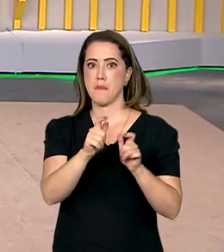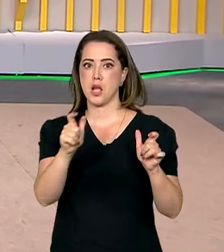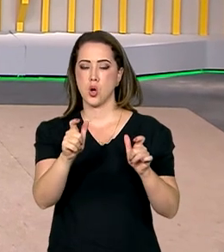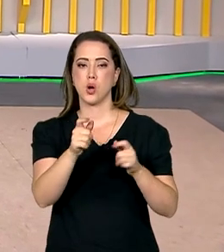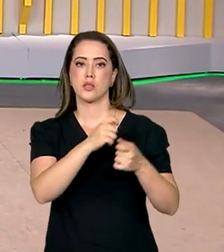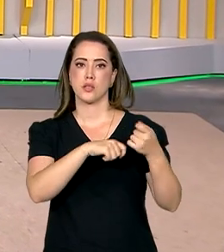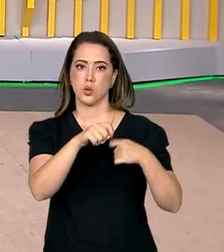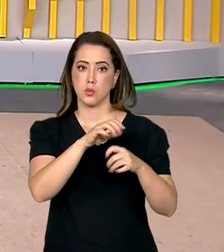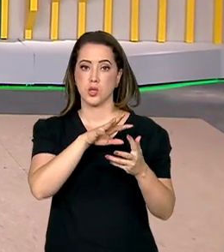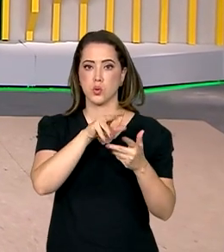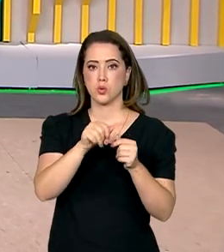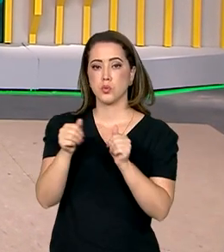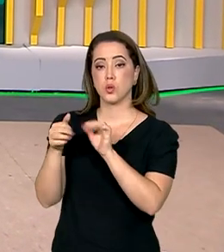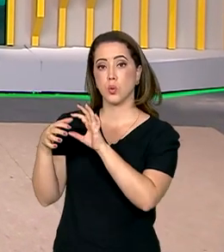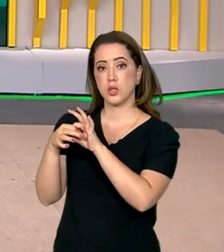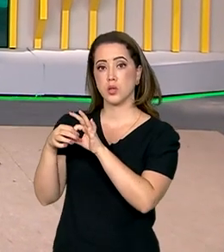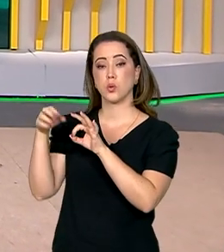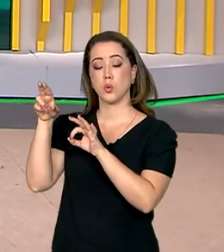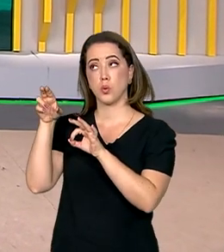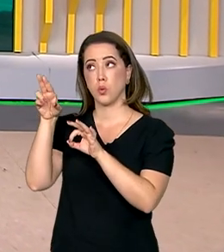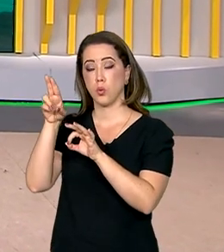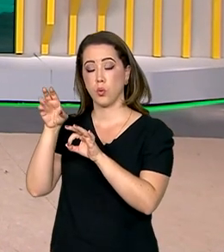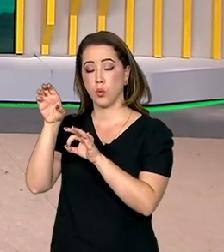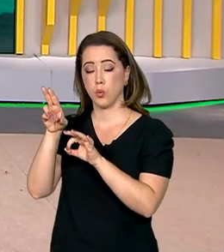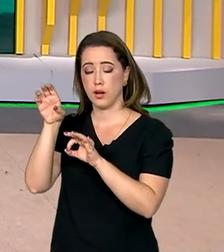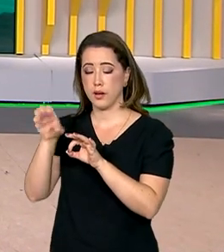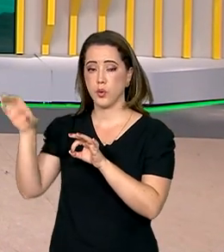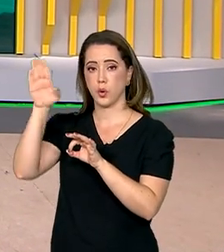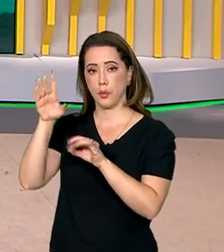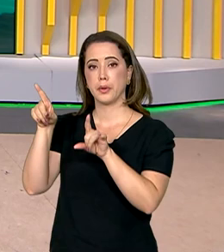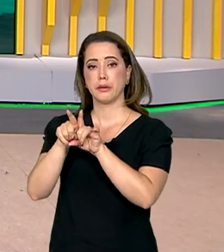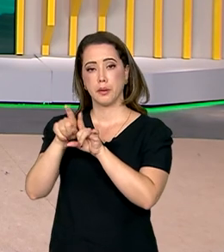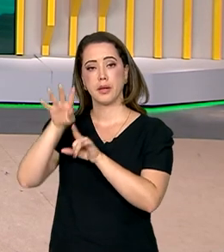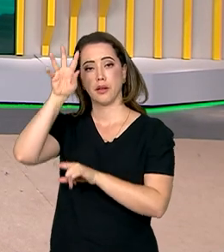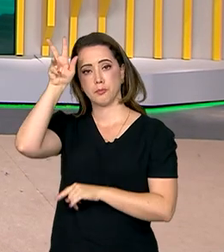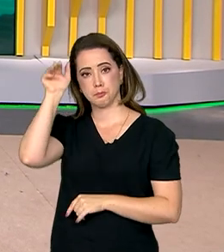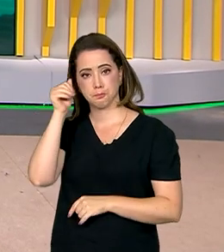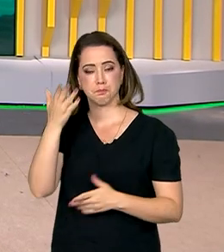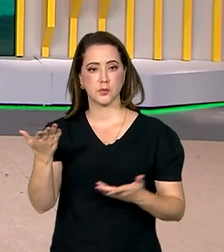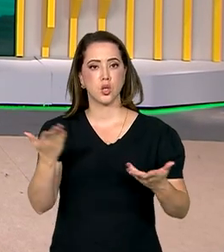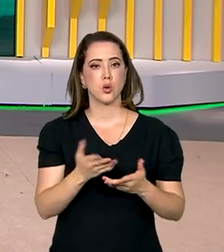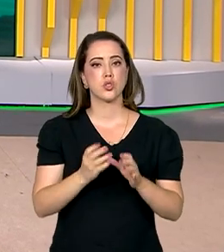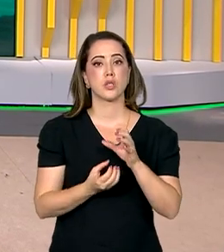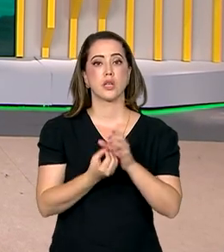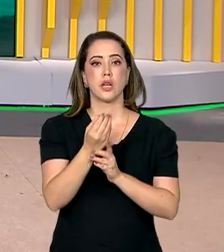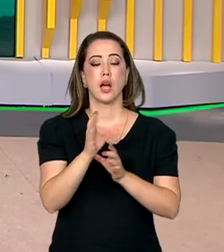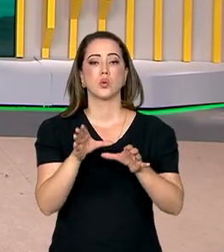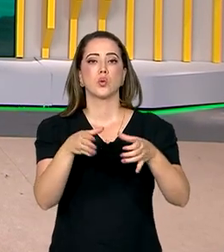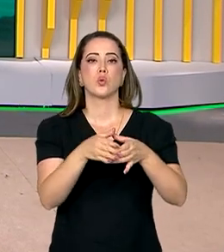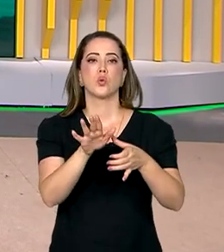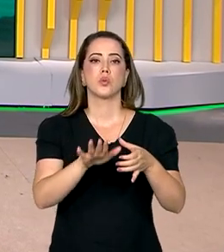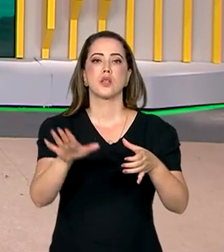mais a União Europeia e a União Africana. E hoje foi instalada a Comissão Nacional para a coordenação da presidência brasileira